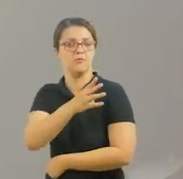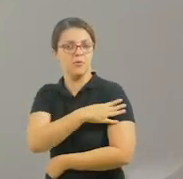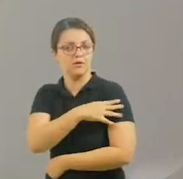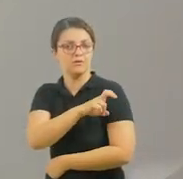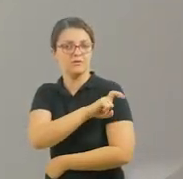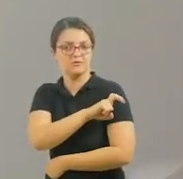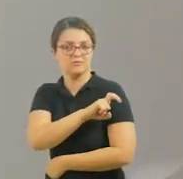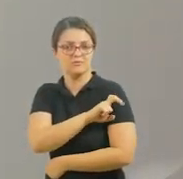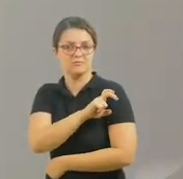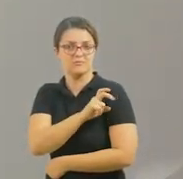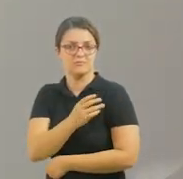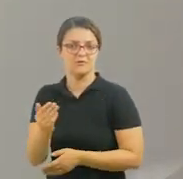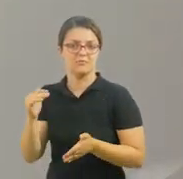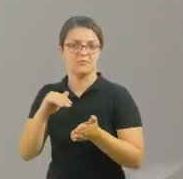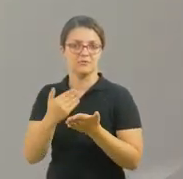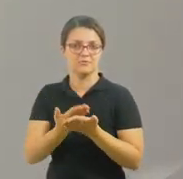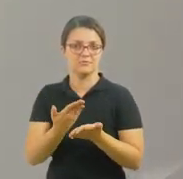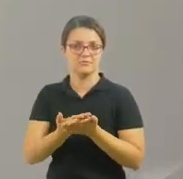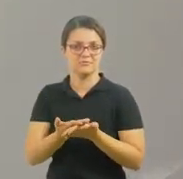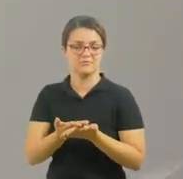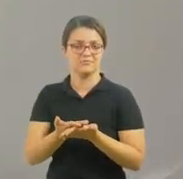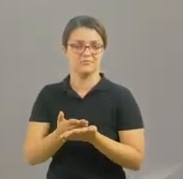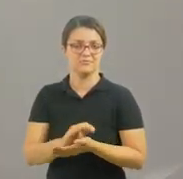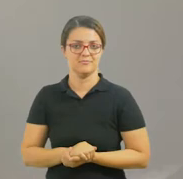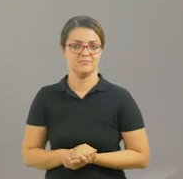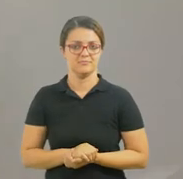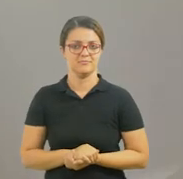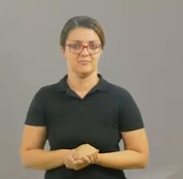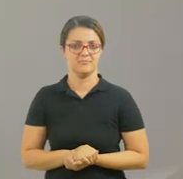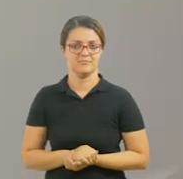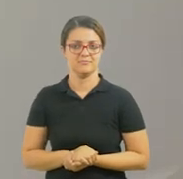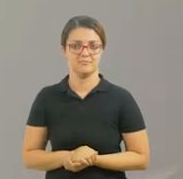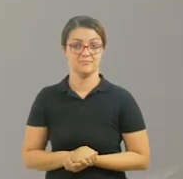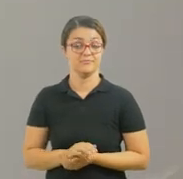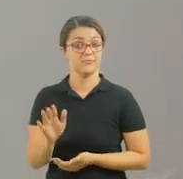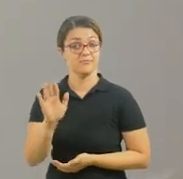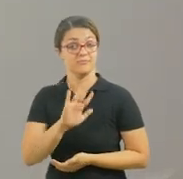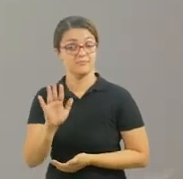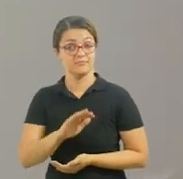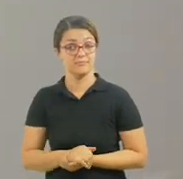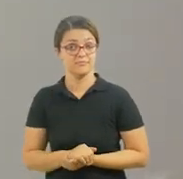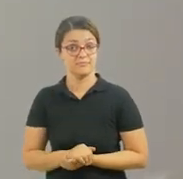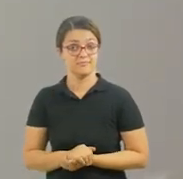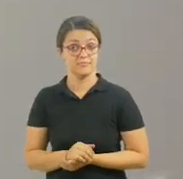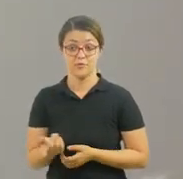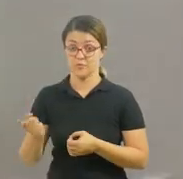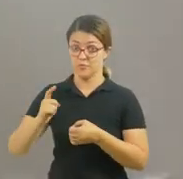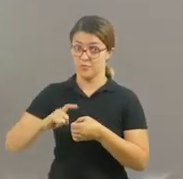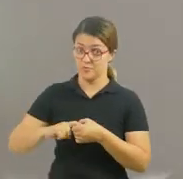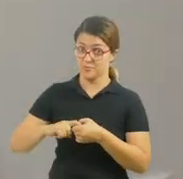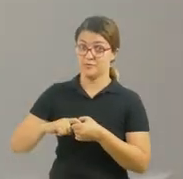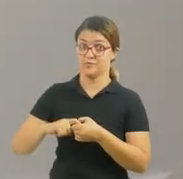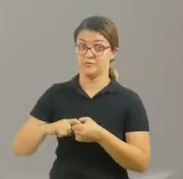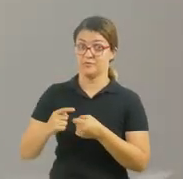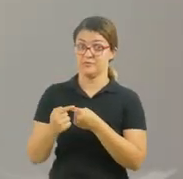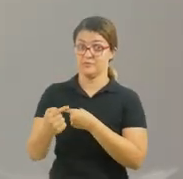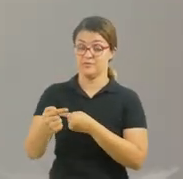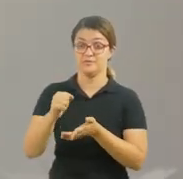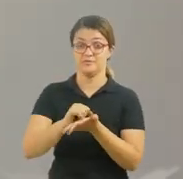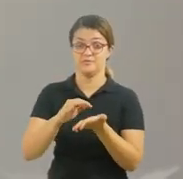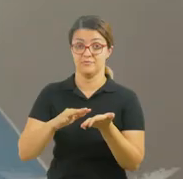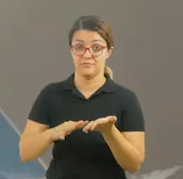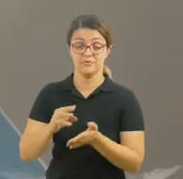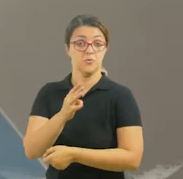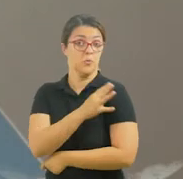Tudo bem? Agora fique com a professora Raquel com as atividades do quarto e do quinto ano e vejo vocês no próximo vídeo. See you in the next